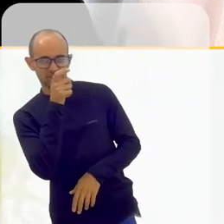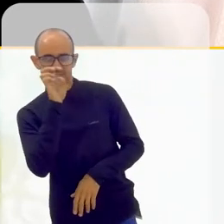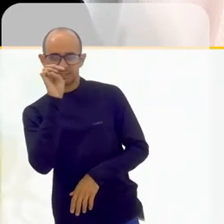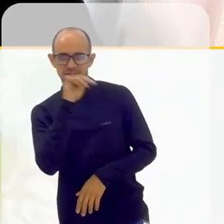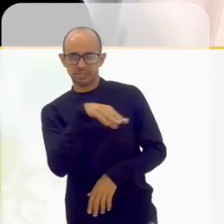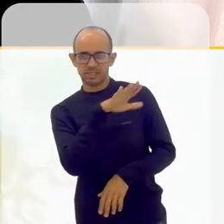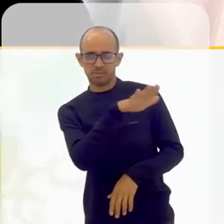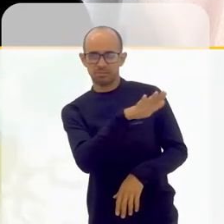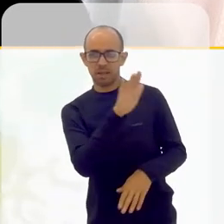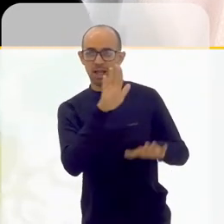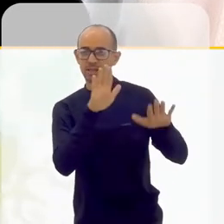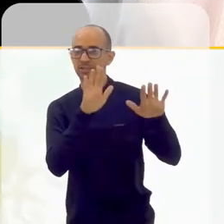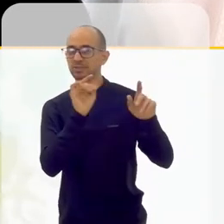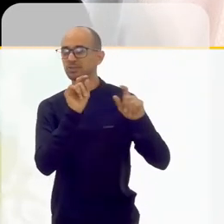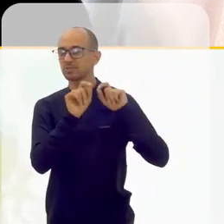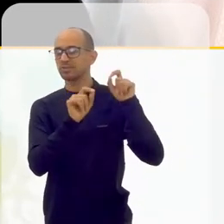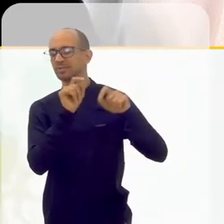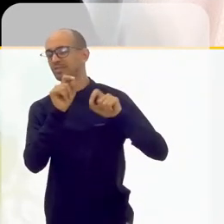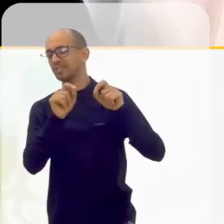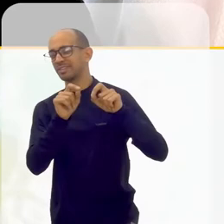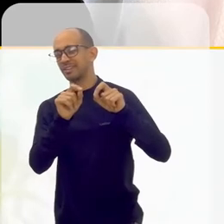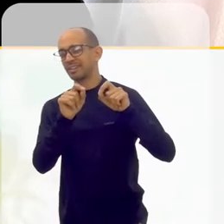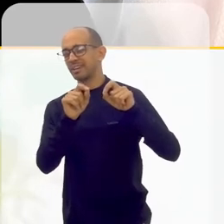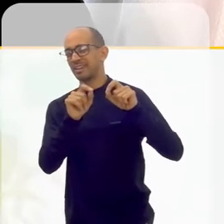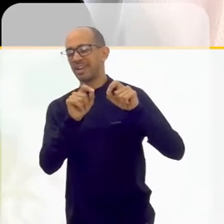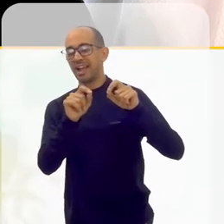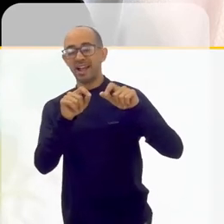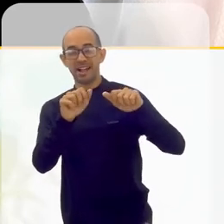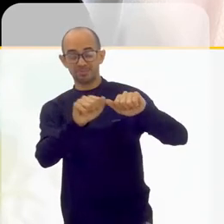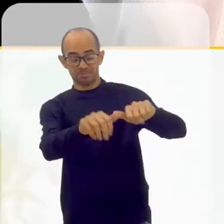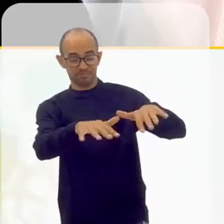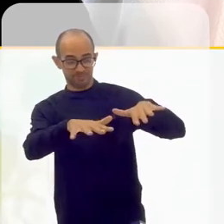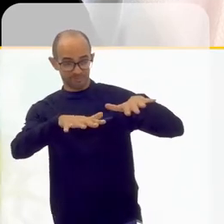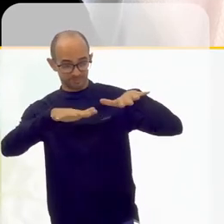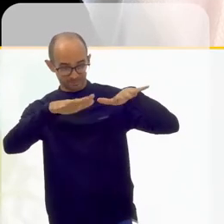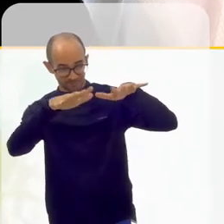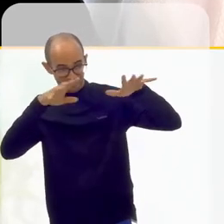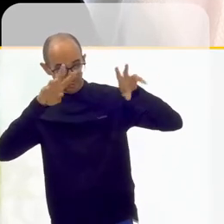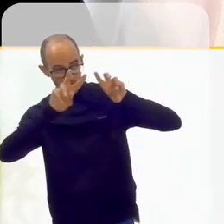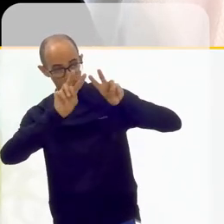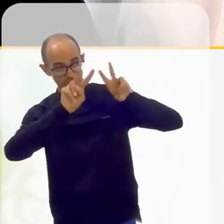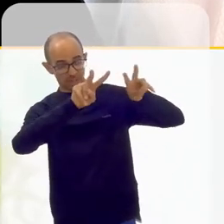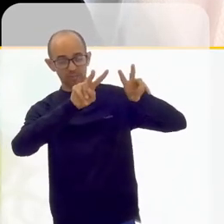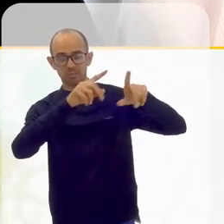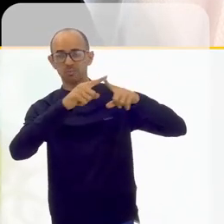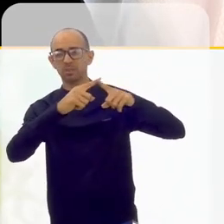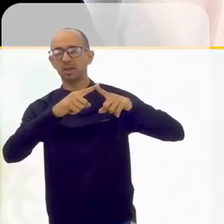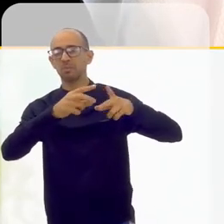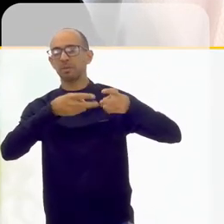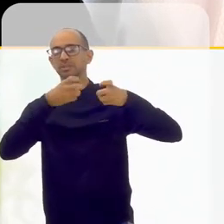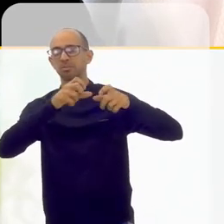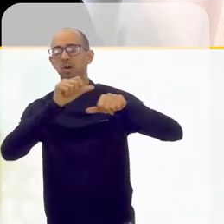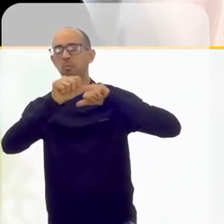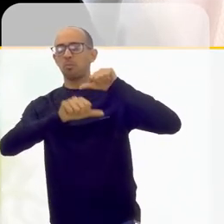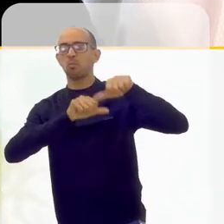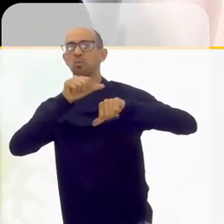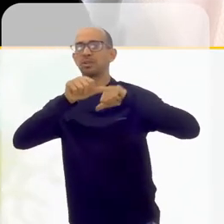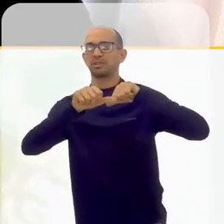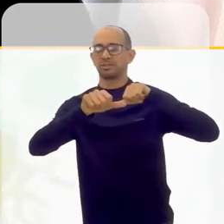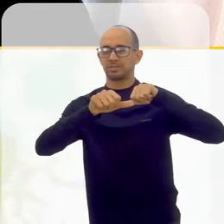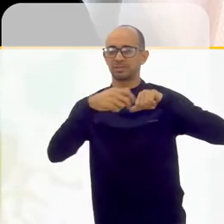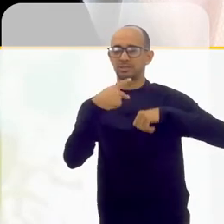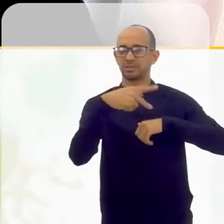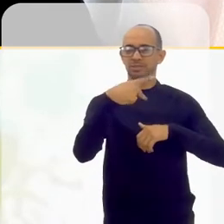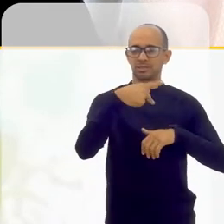interessantes, e fossem interessantes ali. Mas sabe o é a galera vibrar, assim, de ver a mudança do cara?